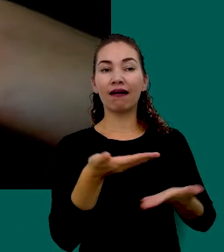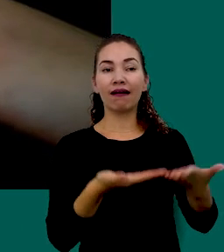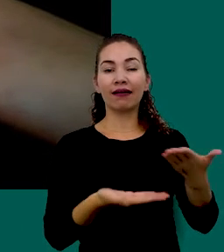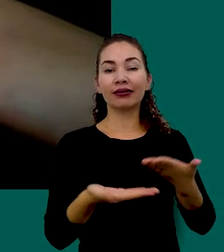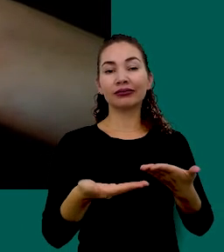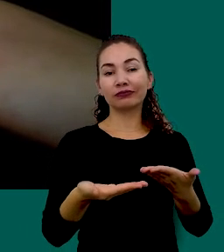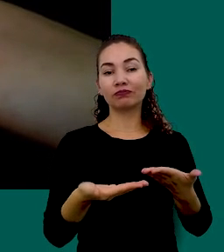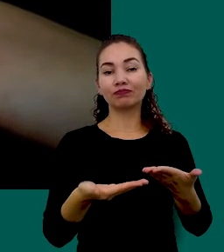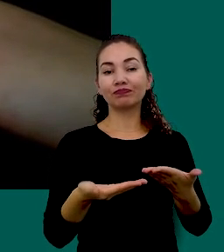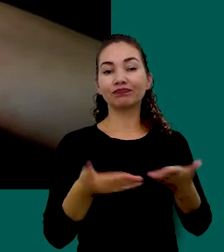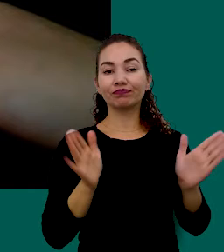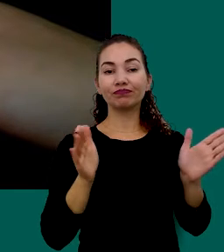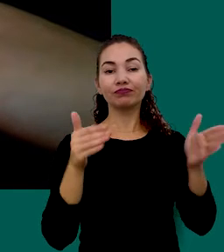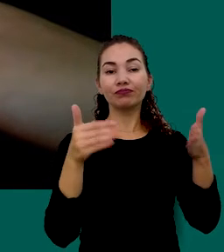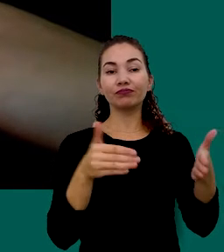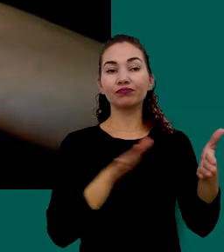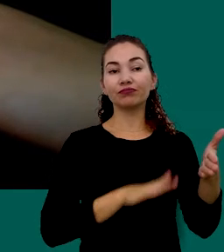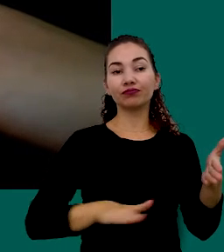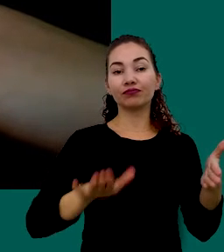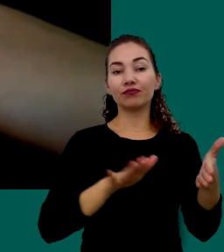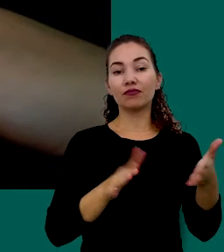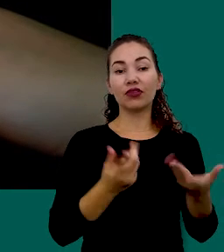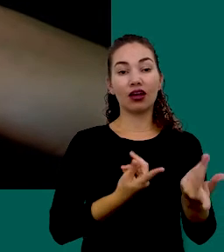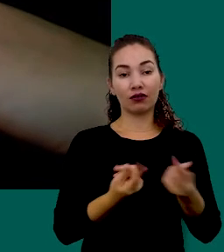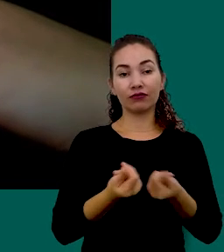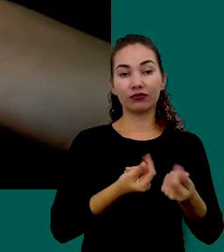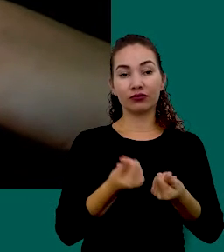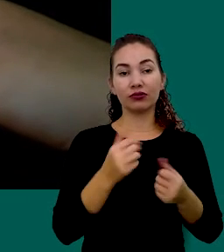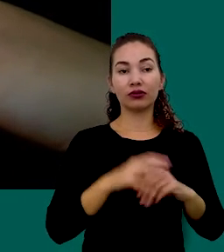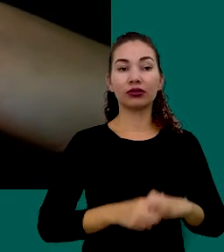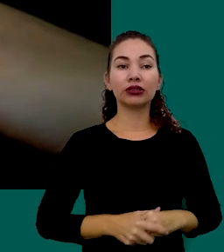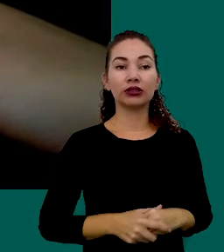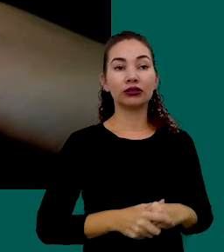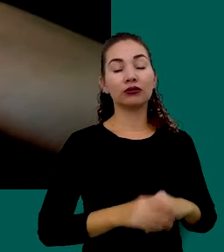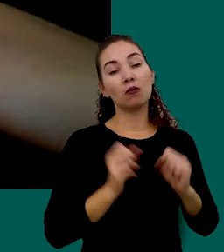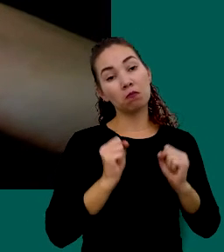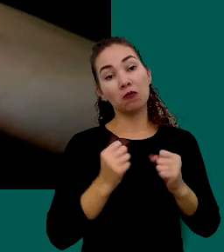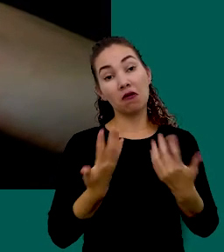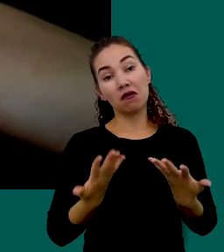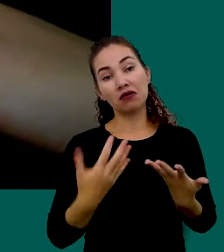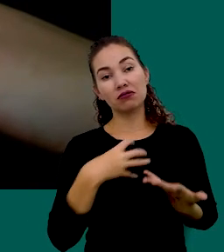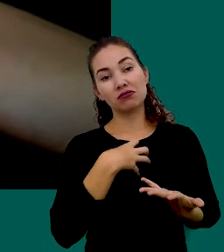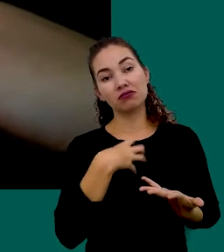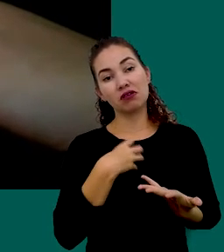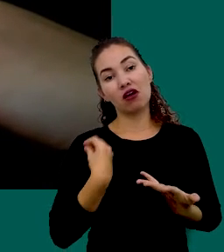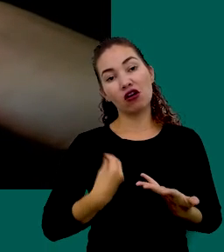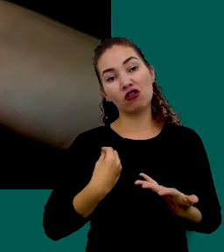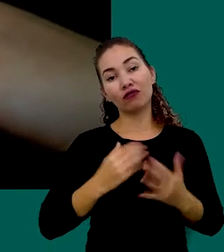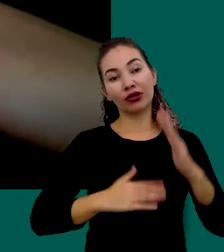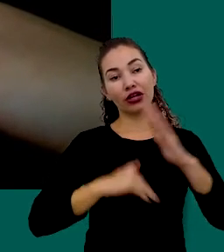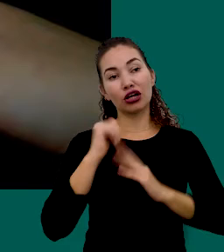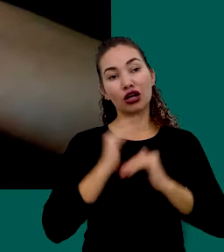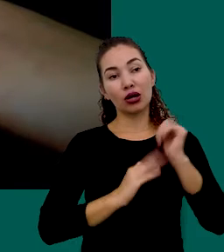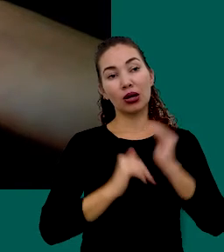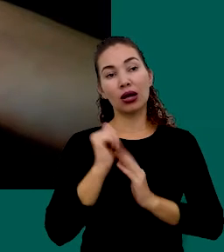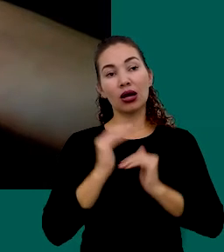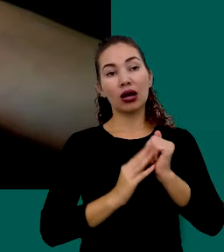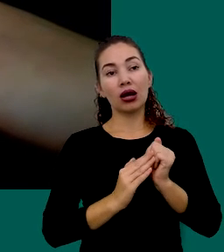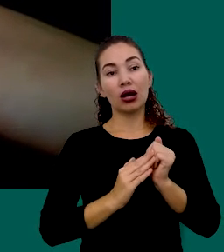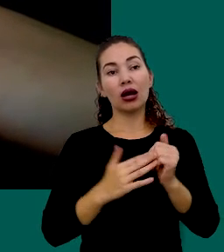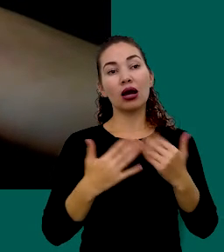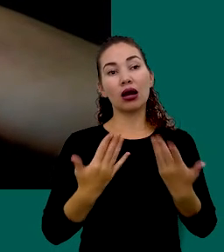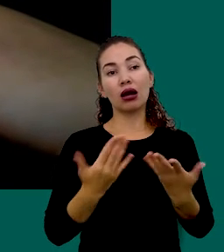Voltados Para a área Financeira Podendo assim Vivenciar Na prática Aquele